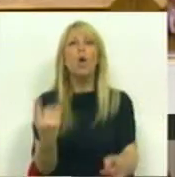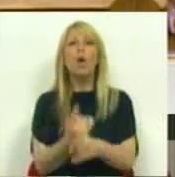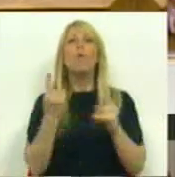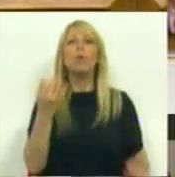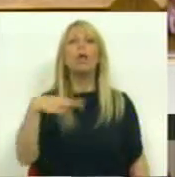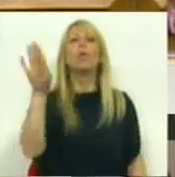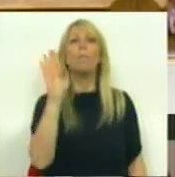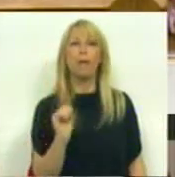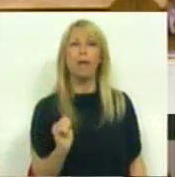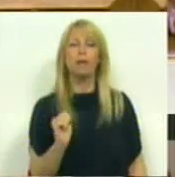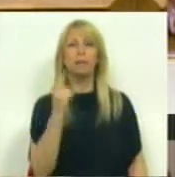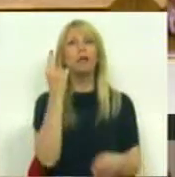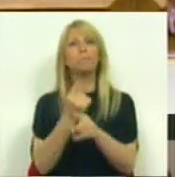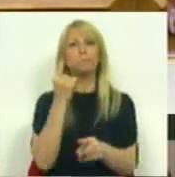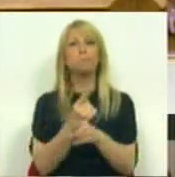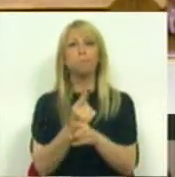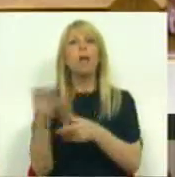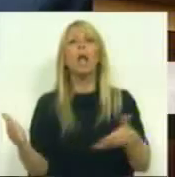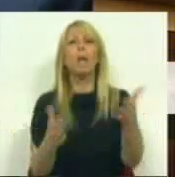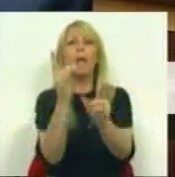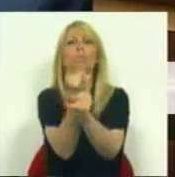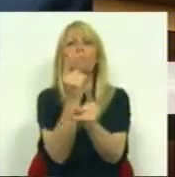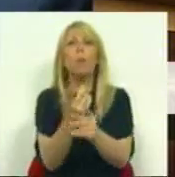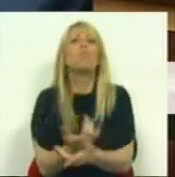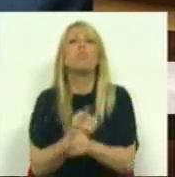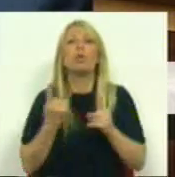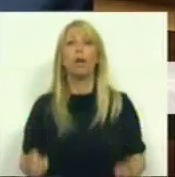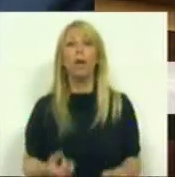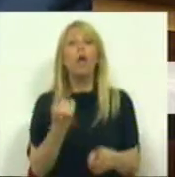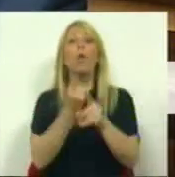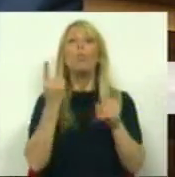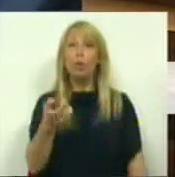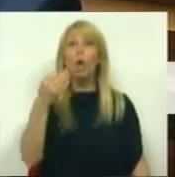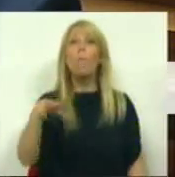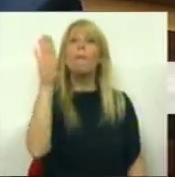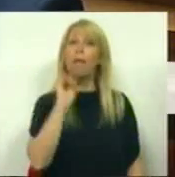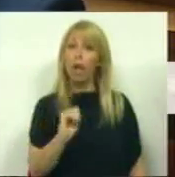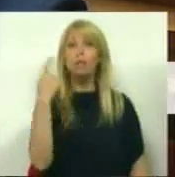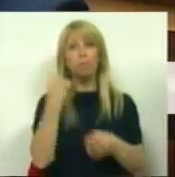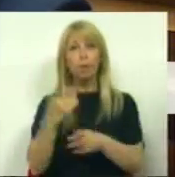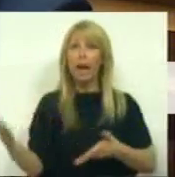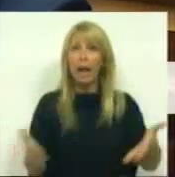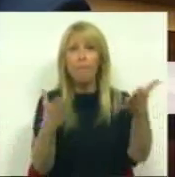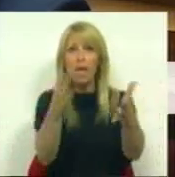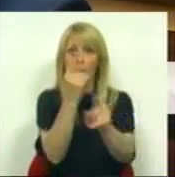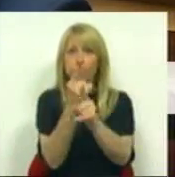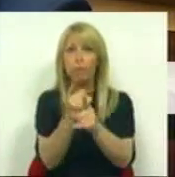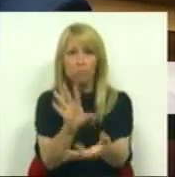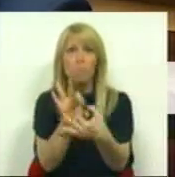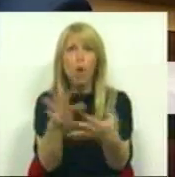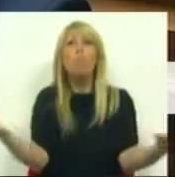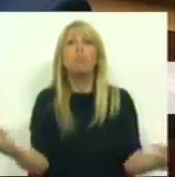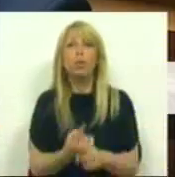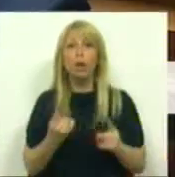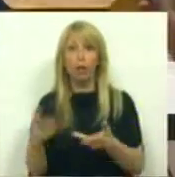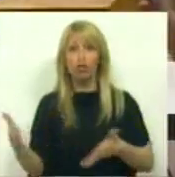Socialista mantém esta rota? Porquê que o Partido Socialista mantém este caminho? Esta estratégia